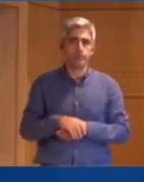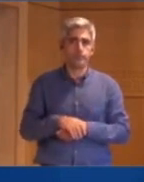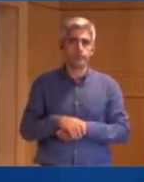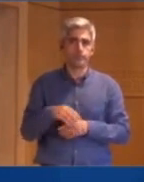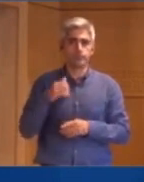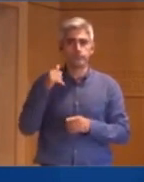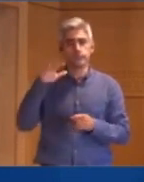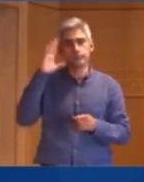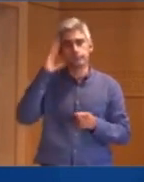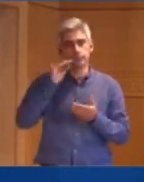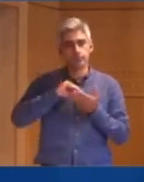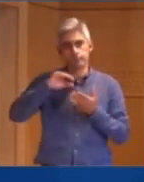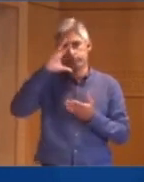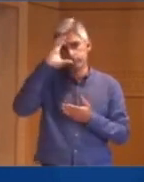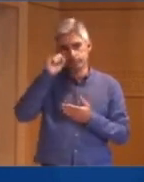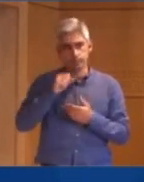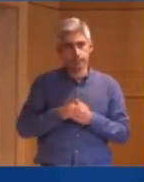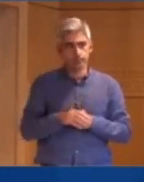Boa tarde, Sr. Secretário de Estado.